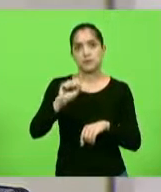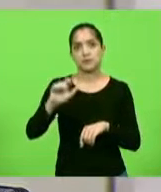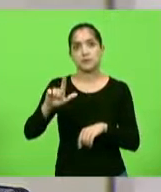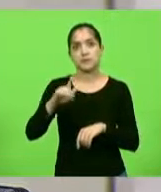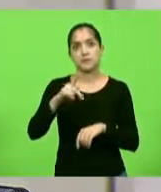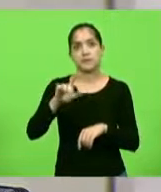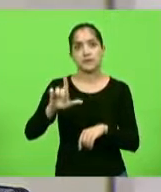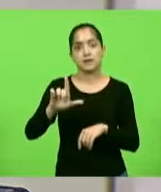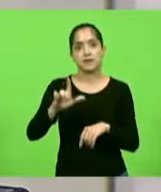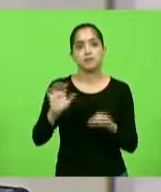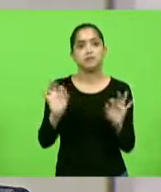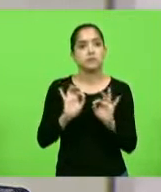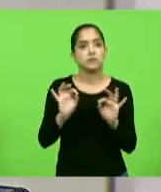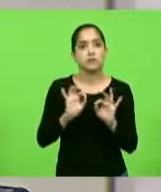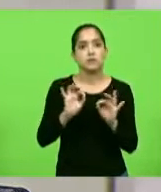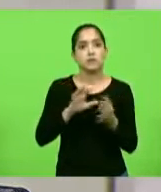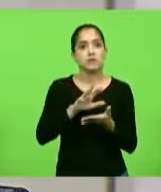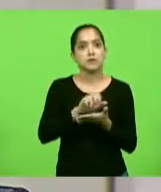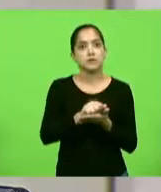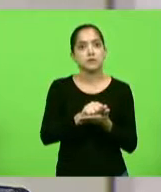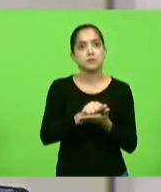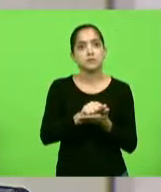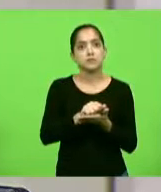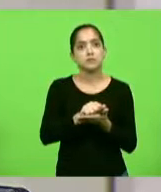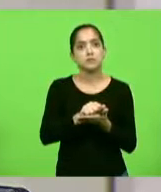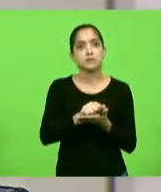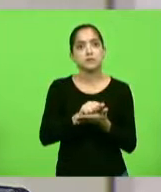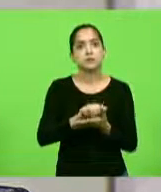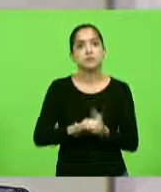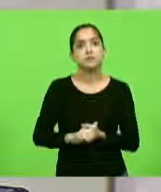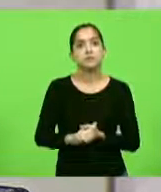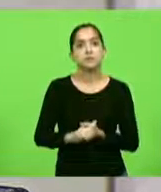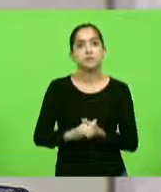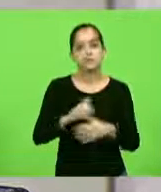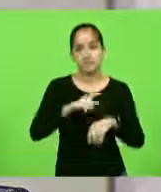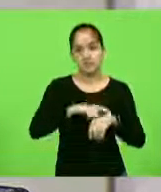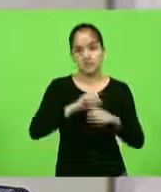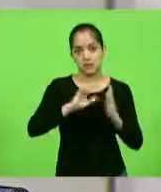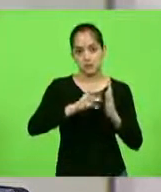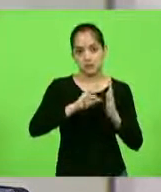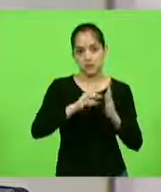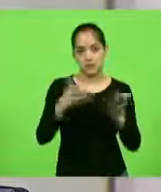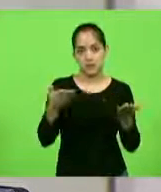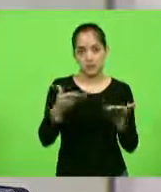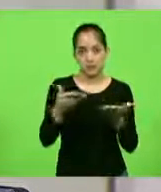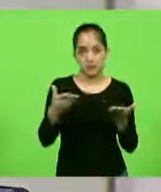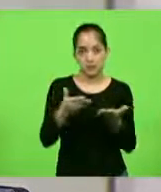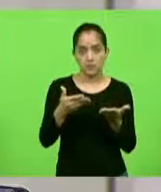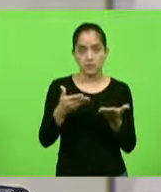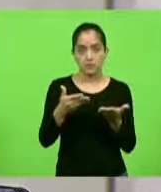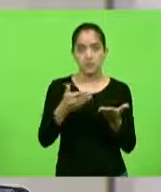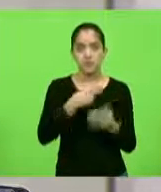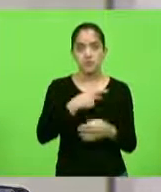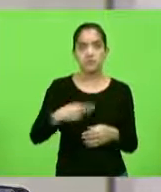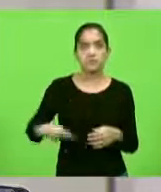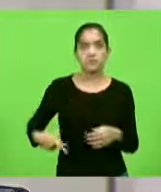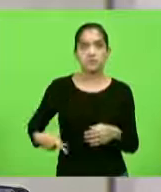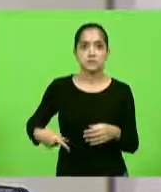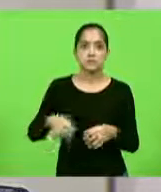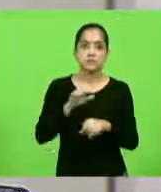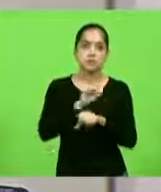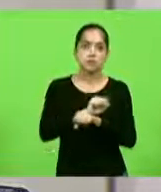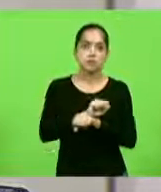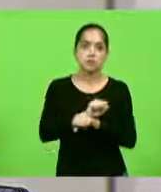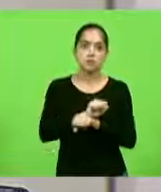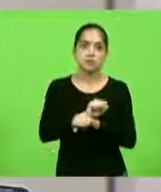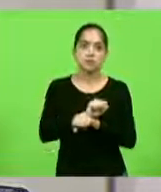não havendo então mais ninguém no horário destinal dos partidos políticos, esta presidente suspende a